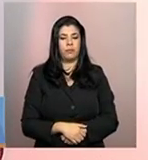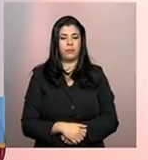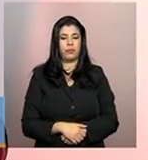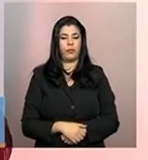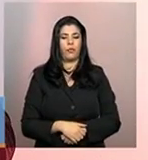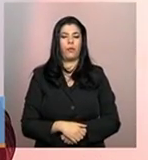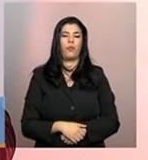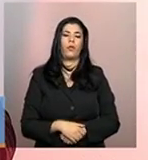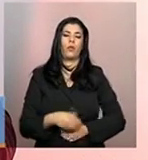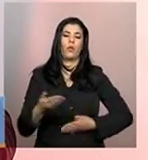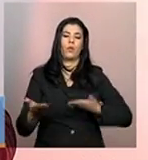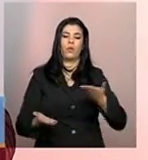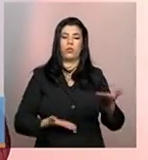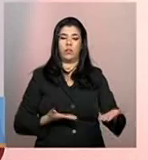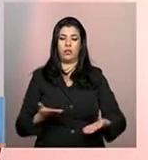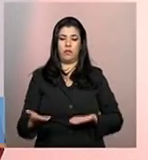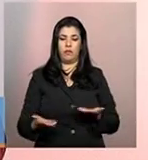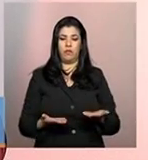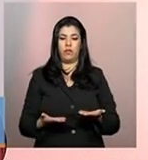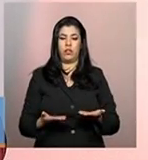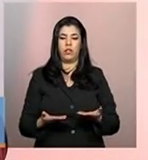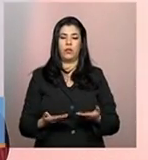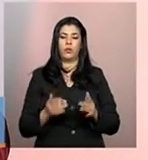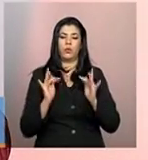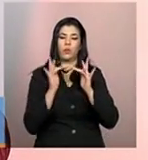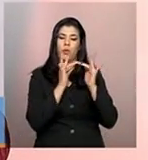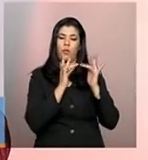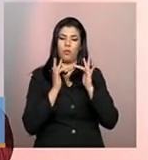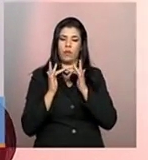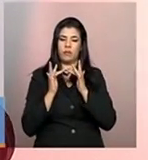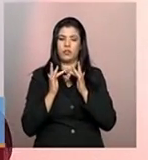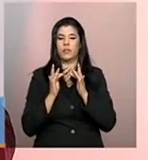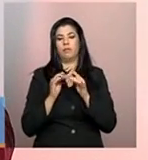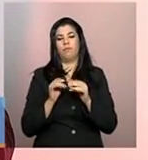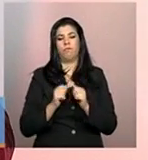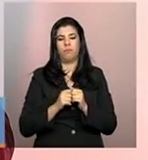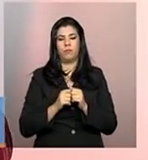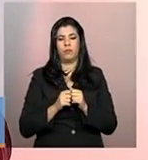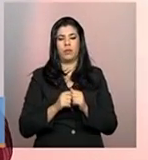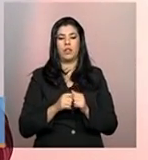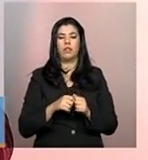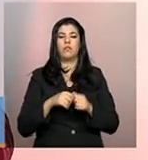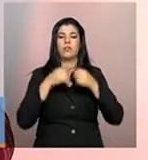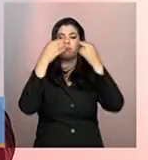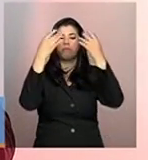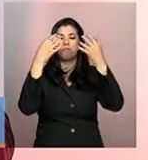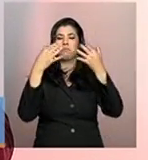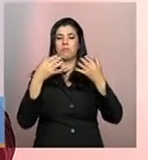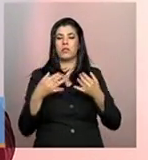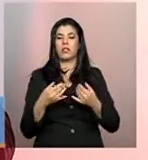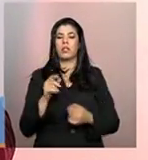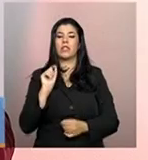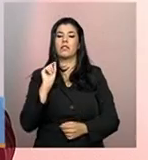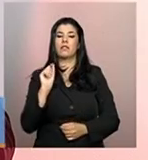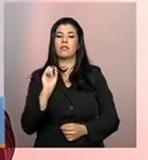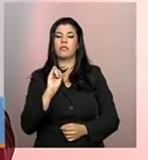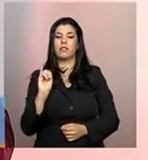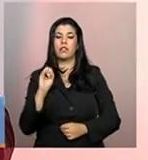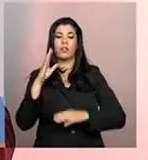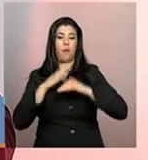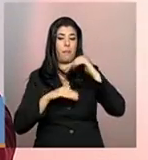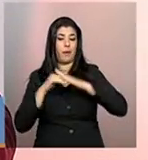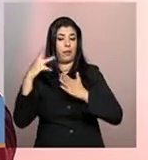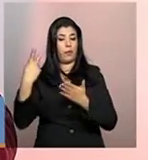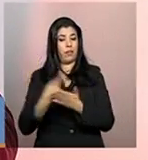convivência e fortalecimento de vínculos. O gestor vai dizer nesse cadastro, pela sessão 1, se ele é executado naquele município